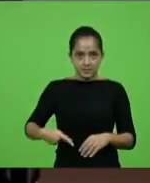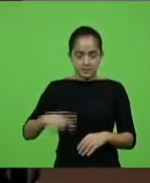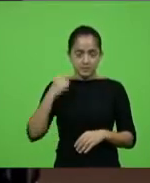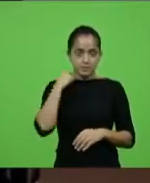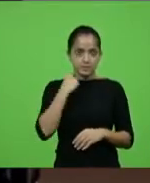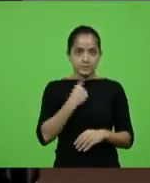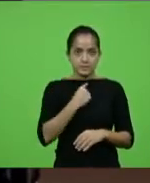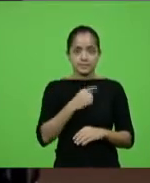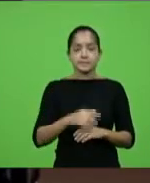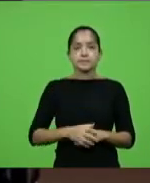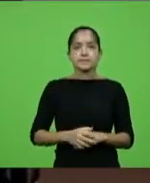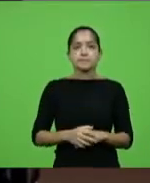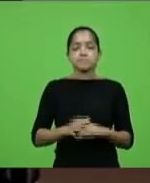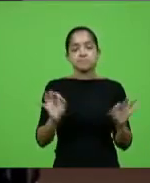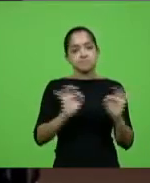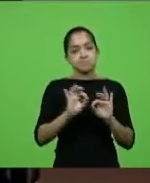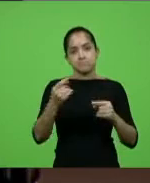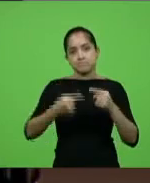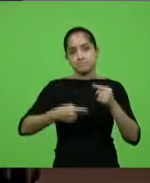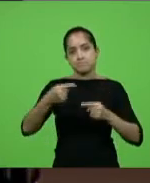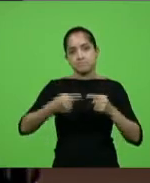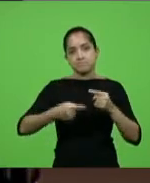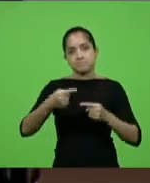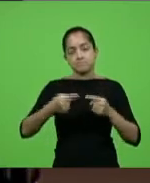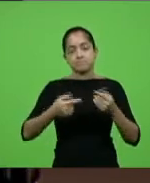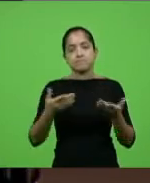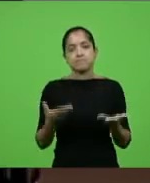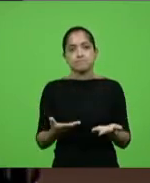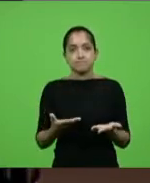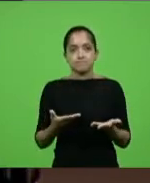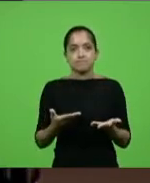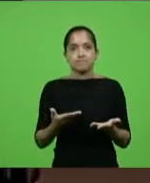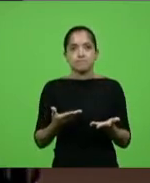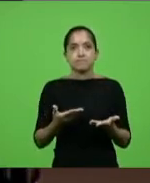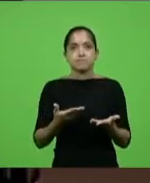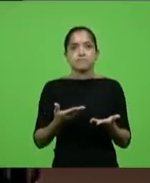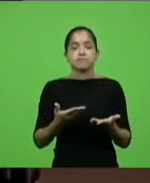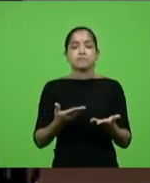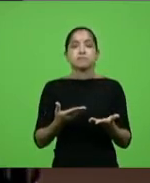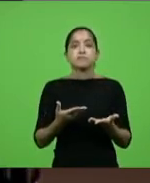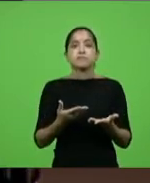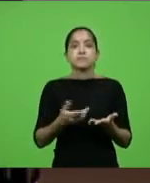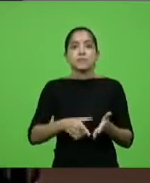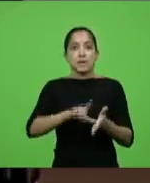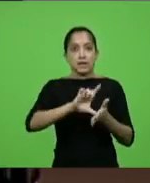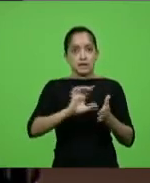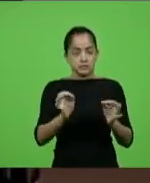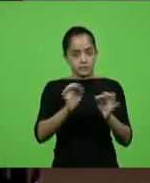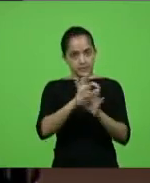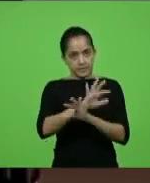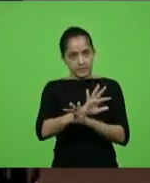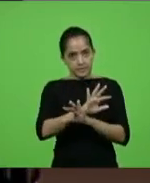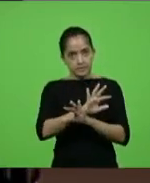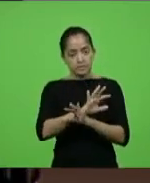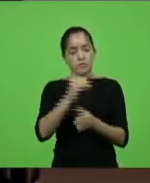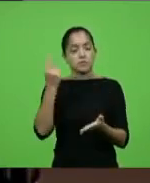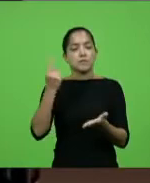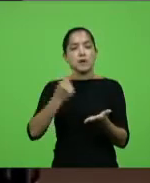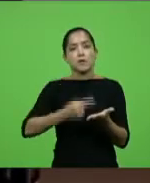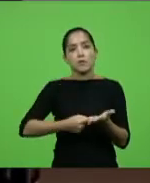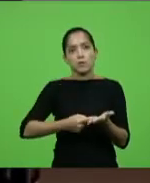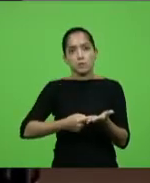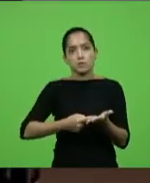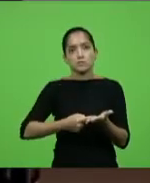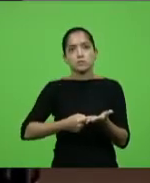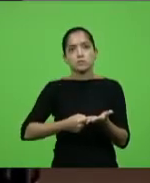Drevig. Nada mais havendo para constar o senhor presidente, antes de encerrar a sessão, e com o